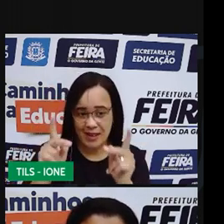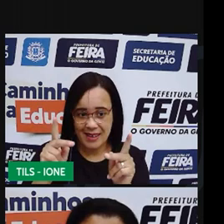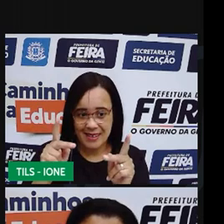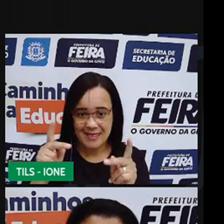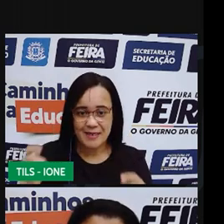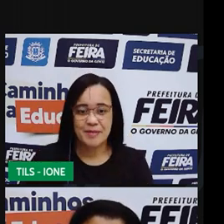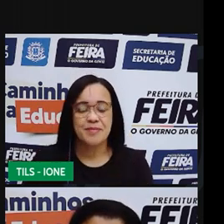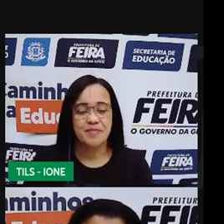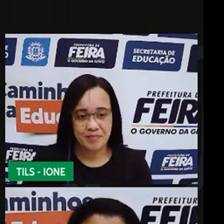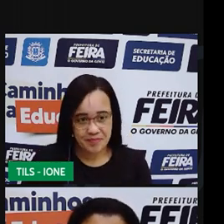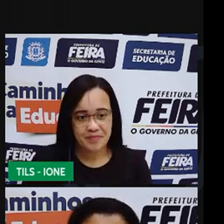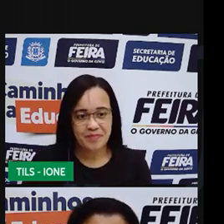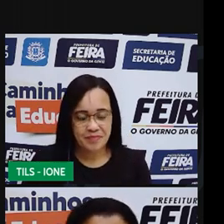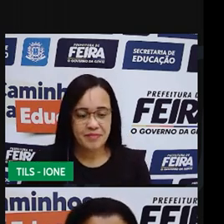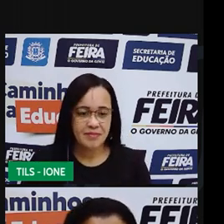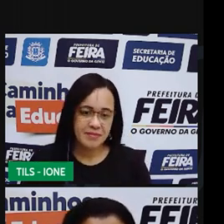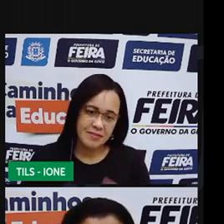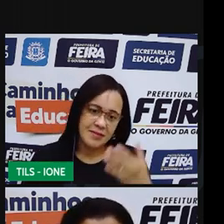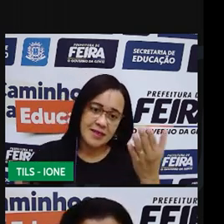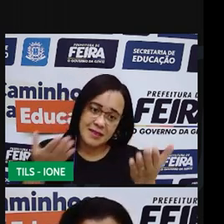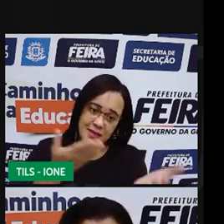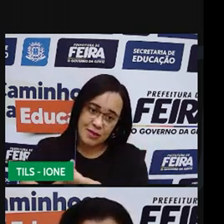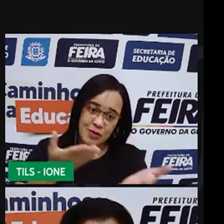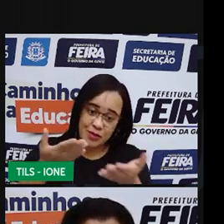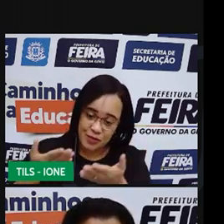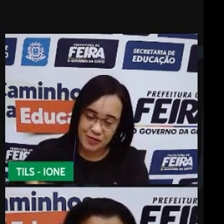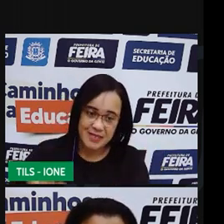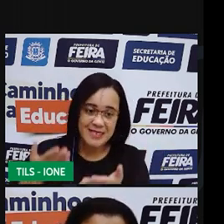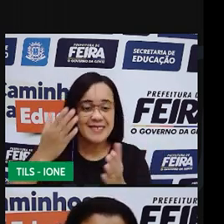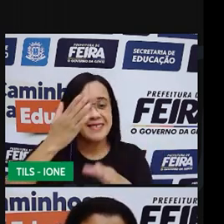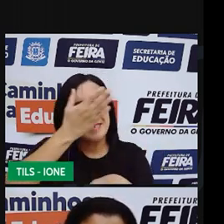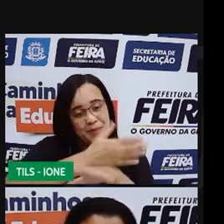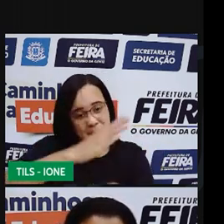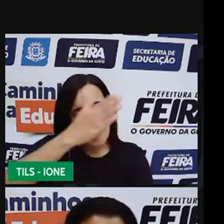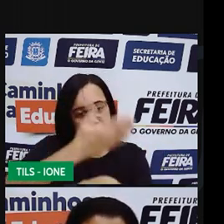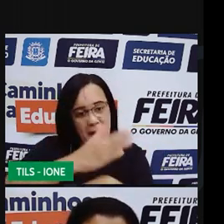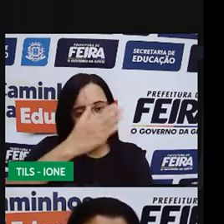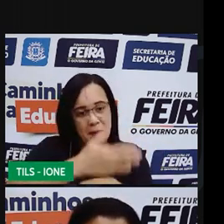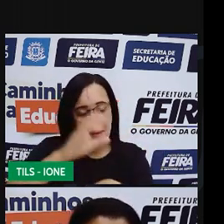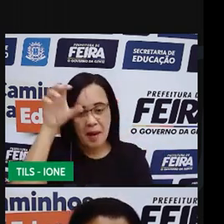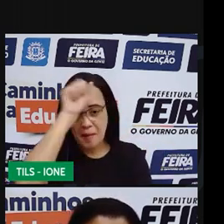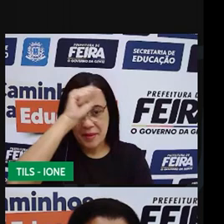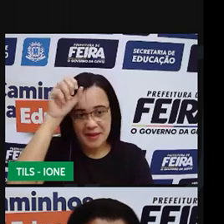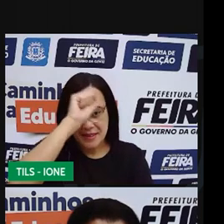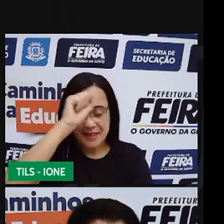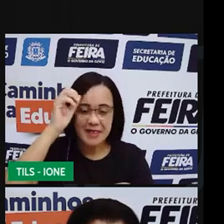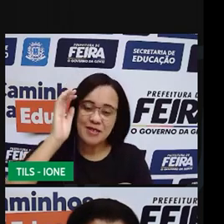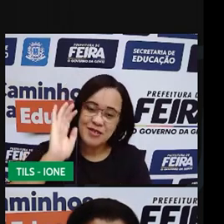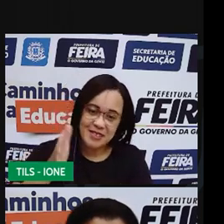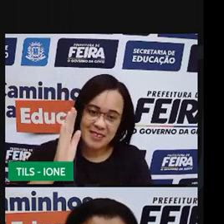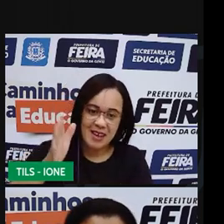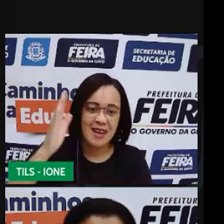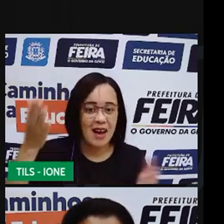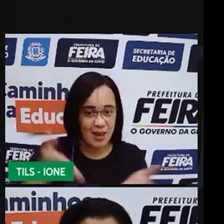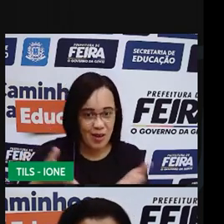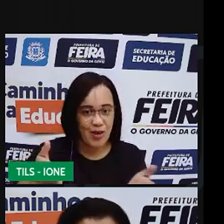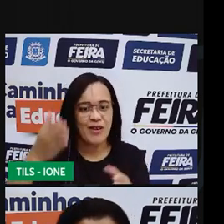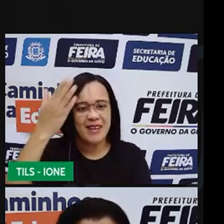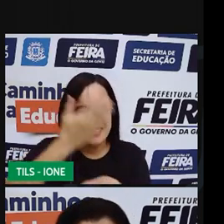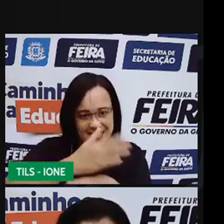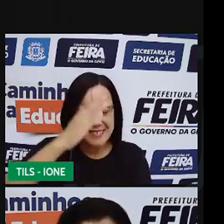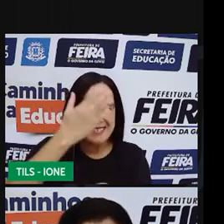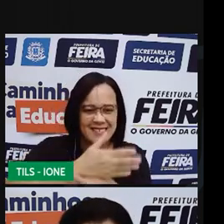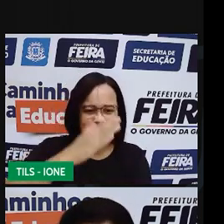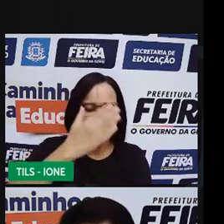Agora, quero te convidar a praticar esse conhecimento que a gente aprendeu aqui durante a aula em um